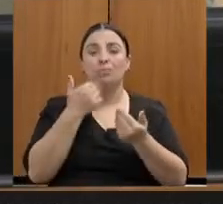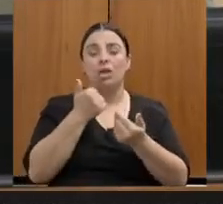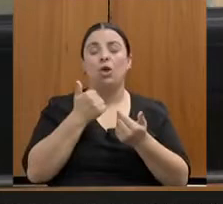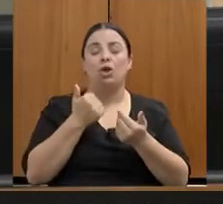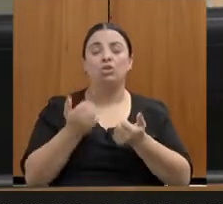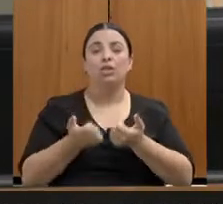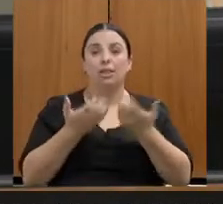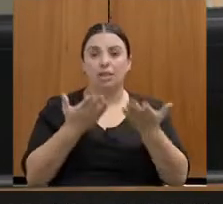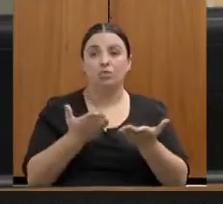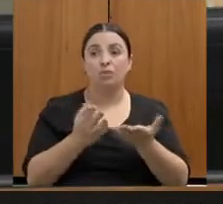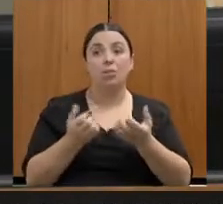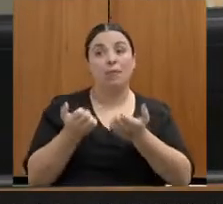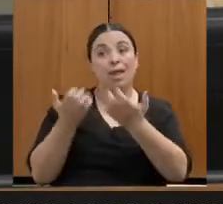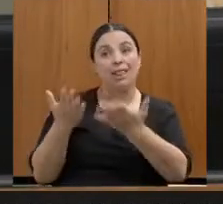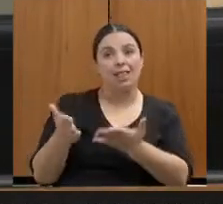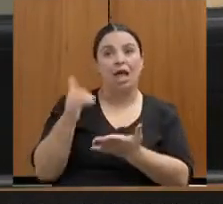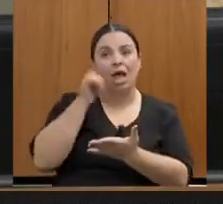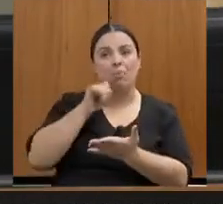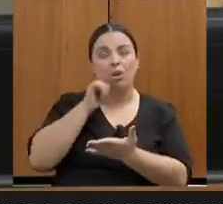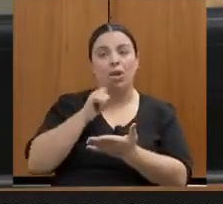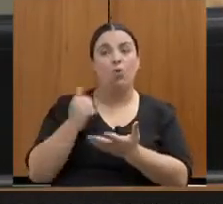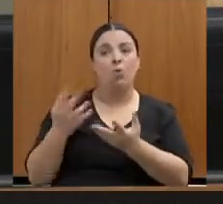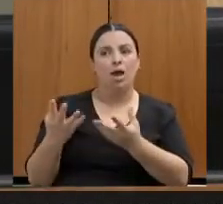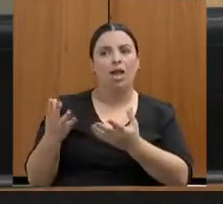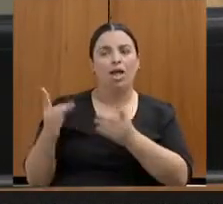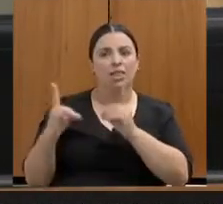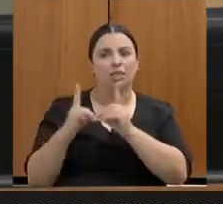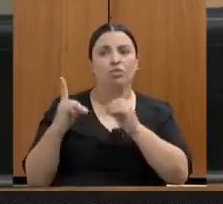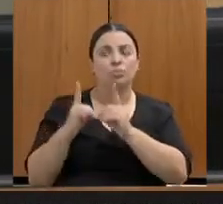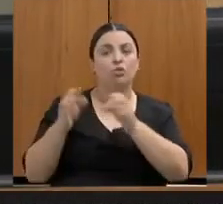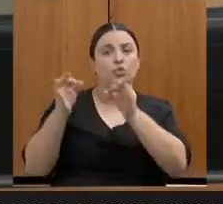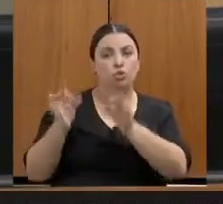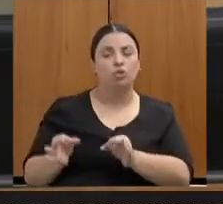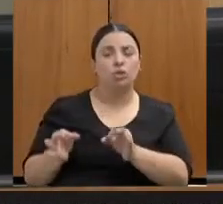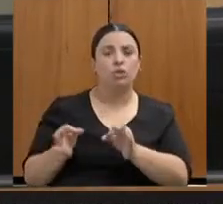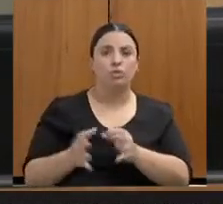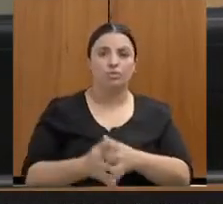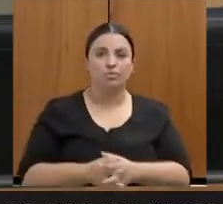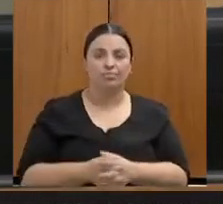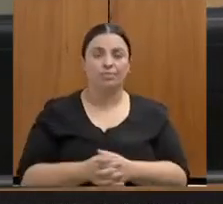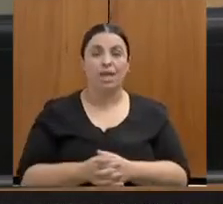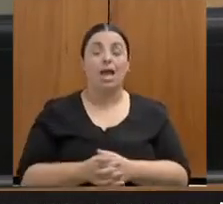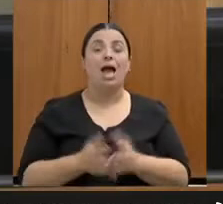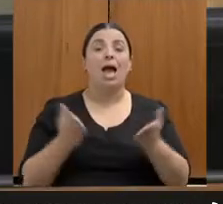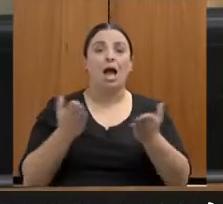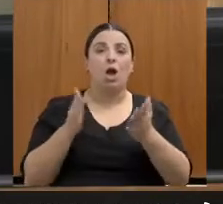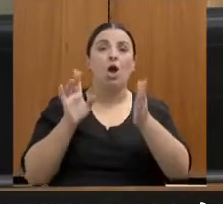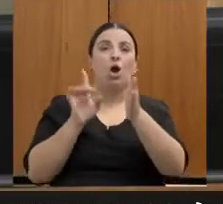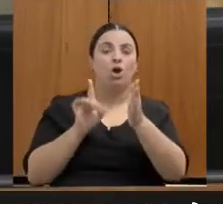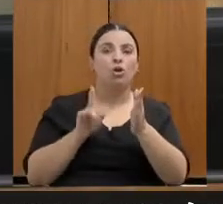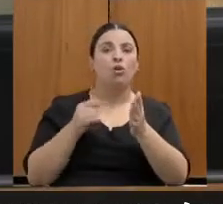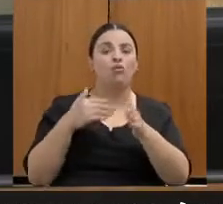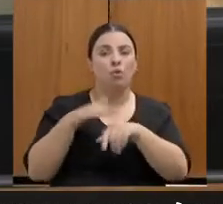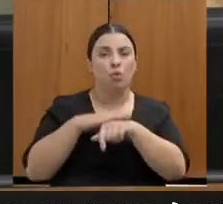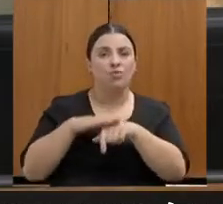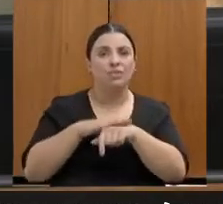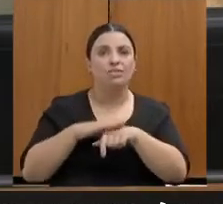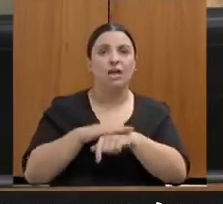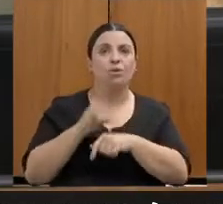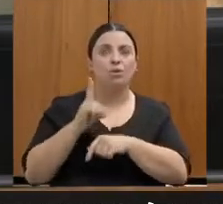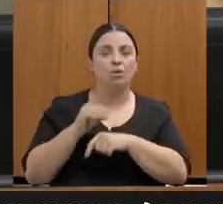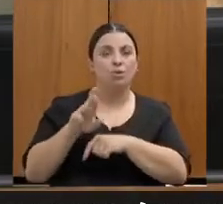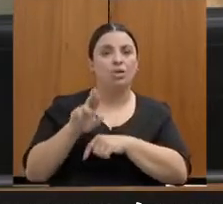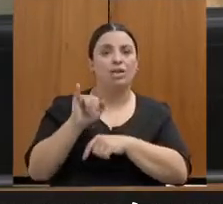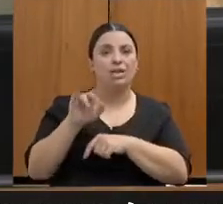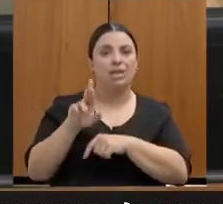com a doutora Irene. Se a senhora quiser permanecer, Renata, conosco aqui na sala, será um grande prazer, mas caso